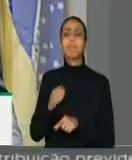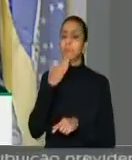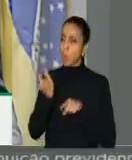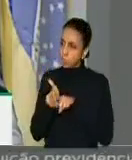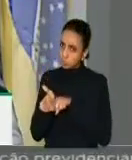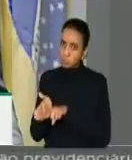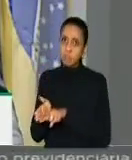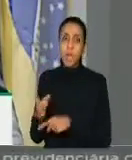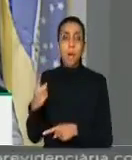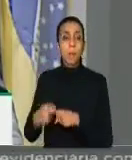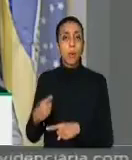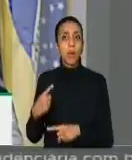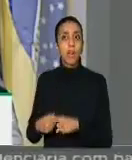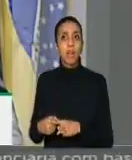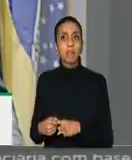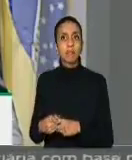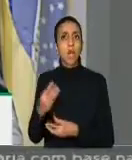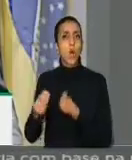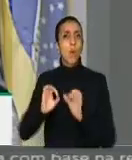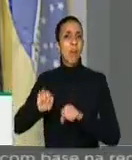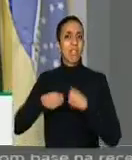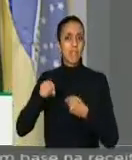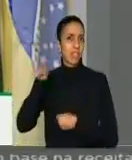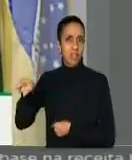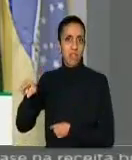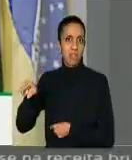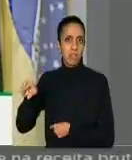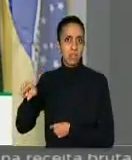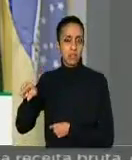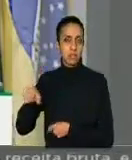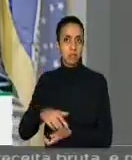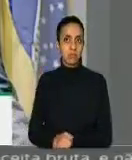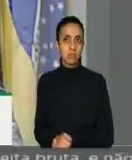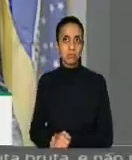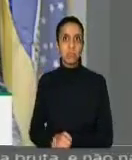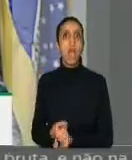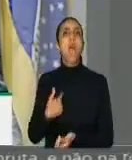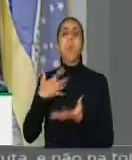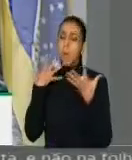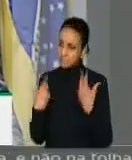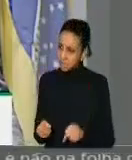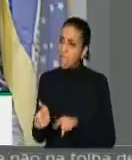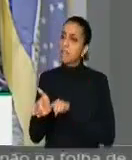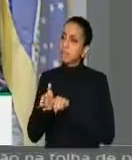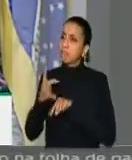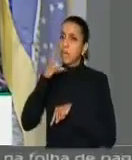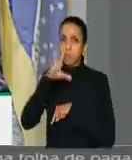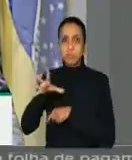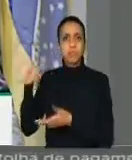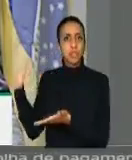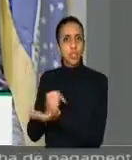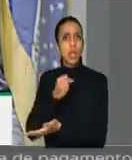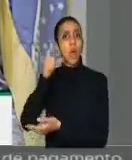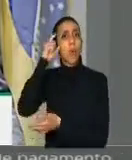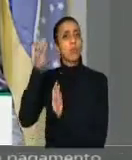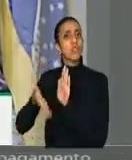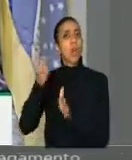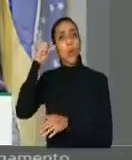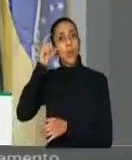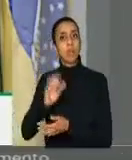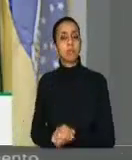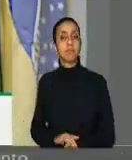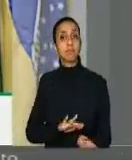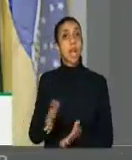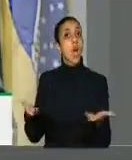não havia espaço para a sua defesa. Eu não estava convencido. Votei pela sua cassação. E hoje afirmo aos